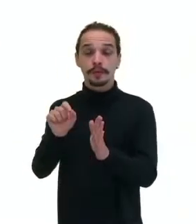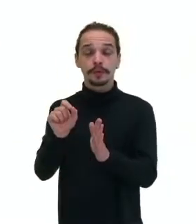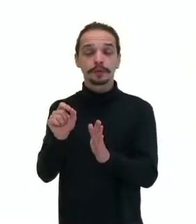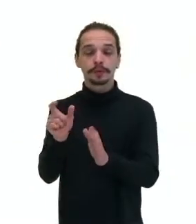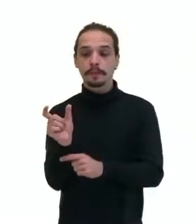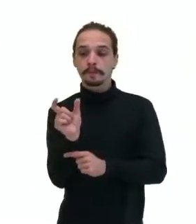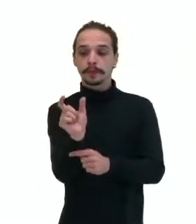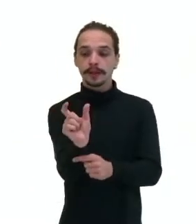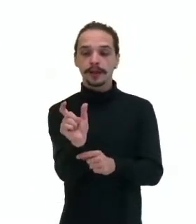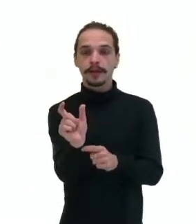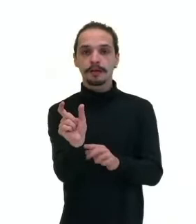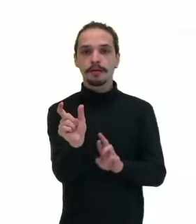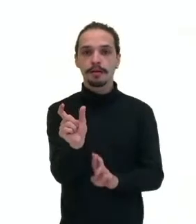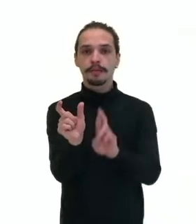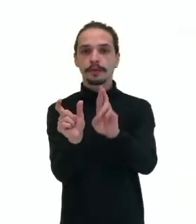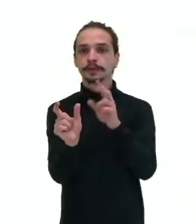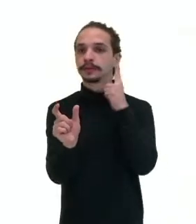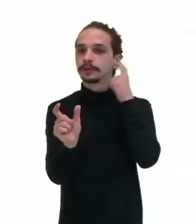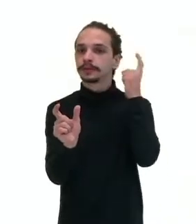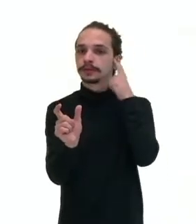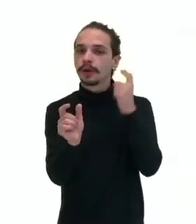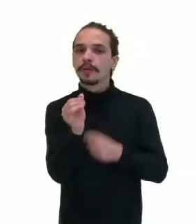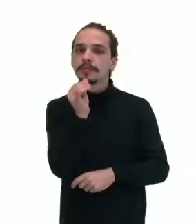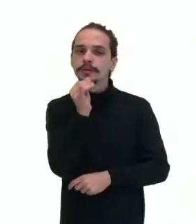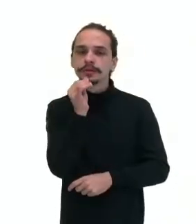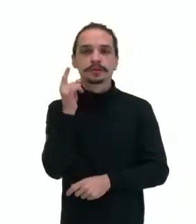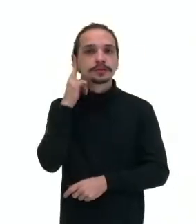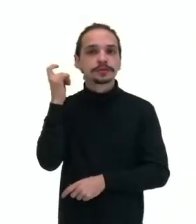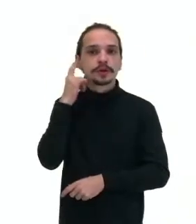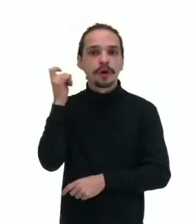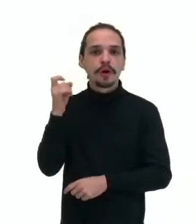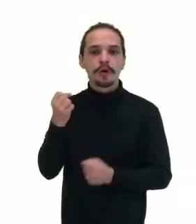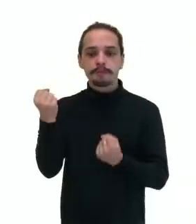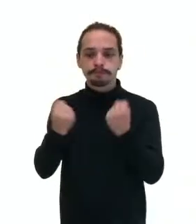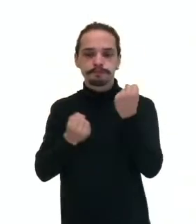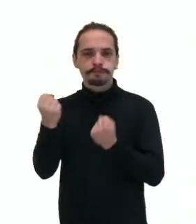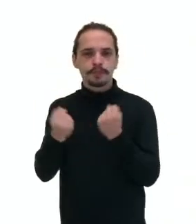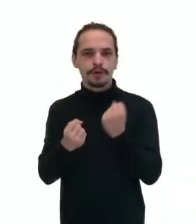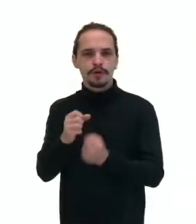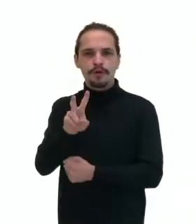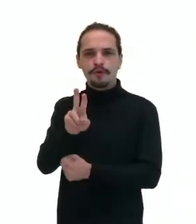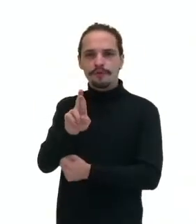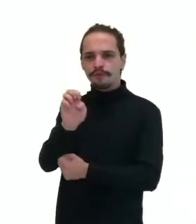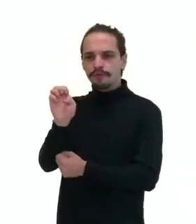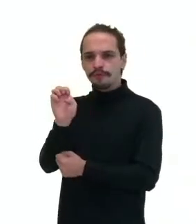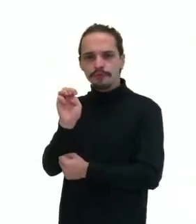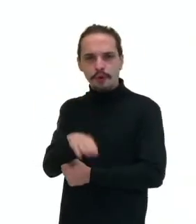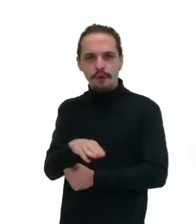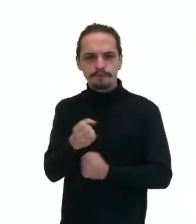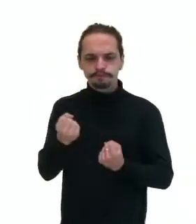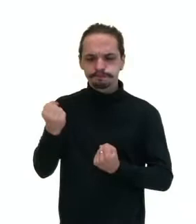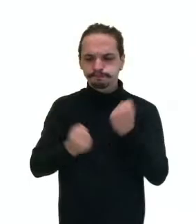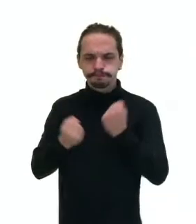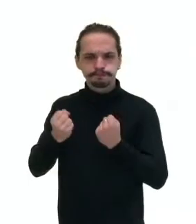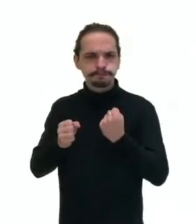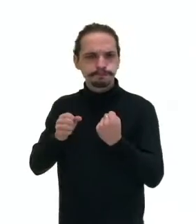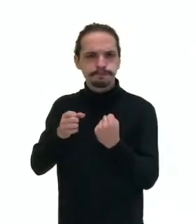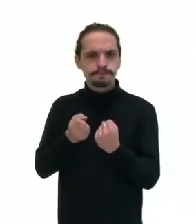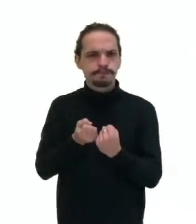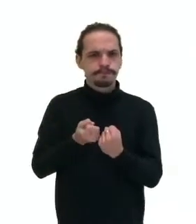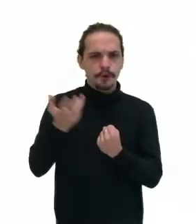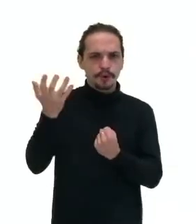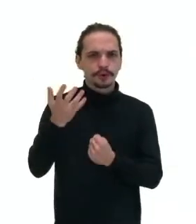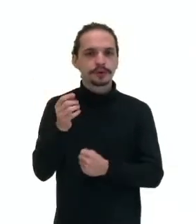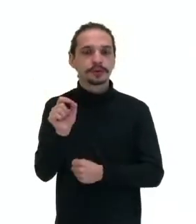quando tem um barulho ali que eu quero representar, sei lá, o carro passou, vrum, né? Então, um som, uma palavra